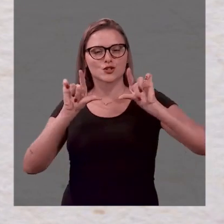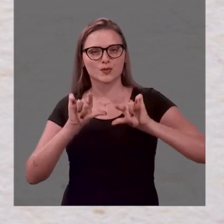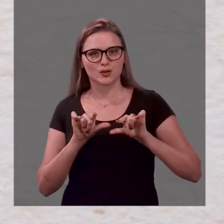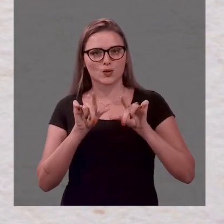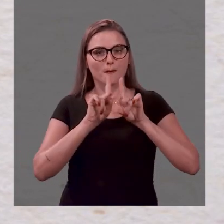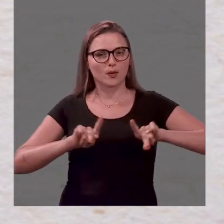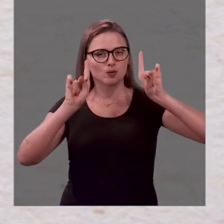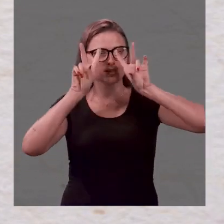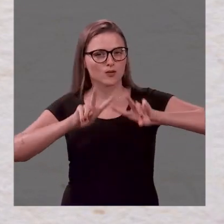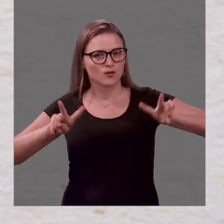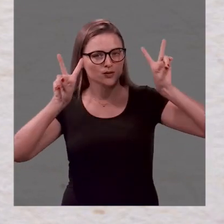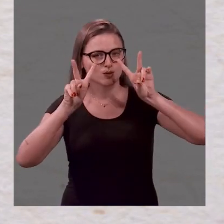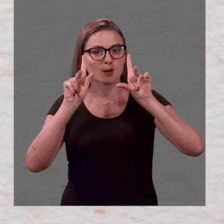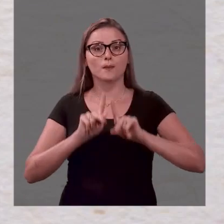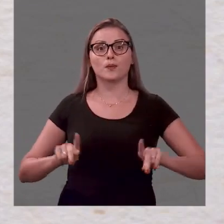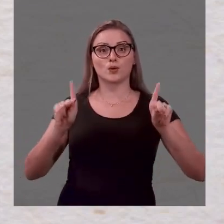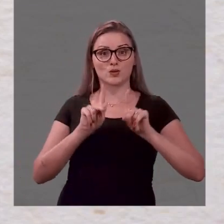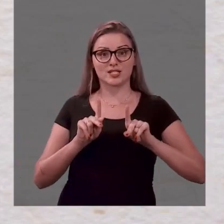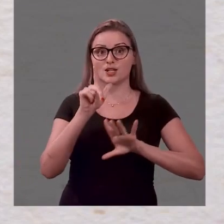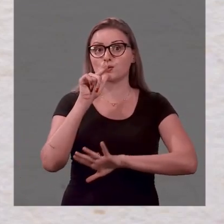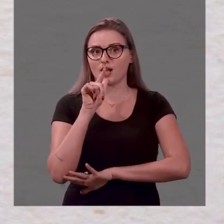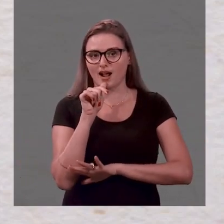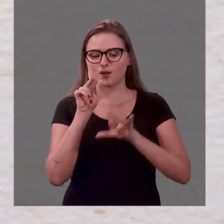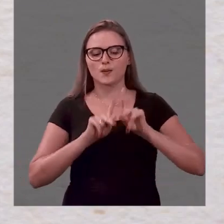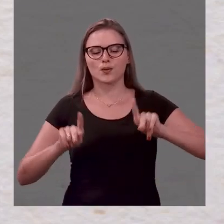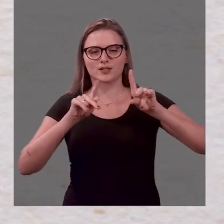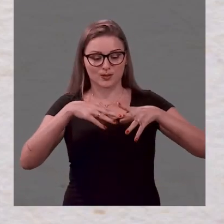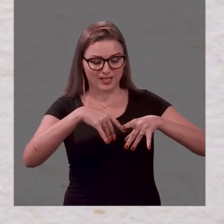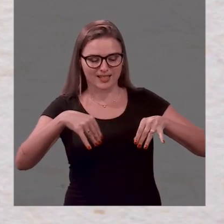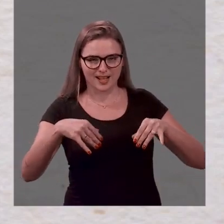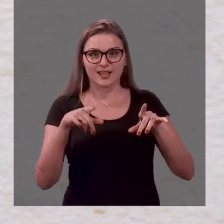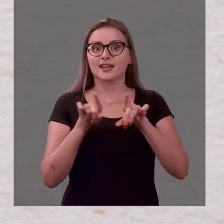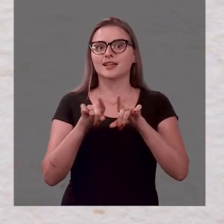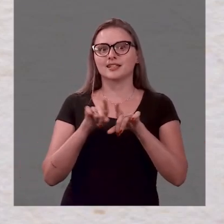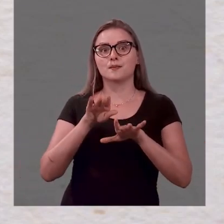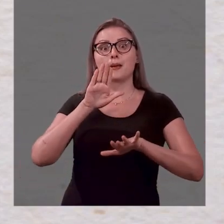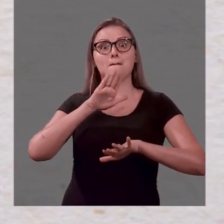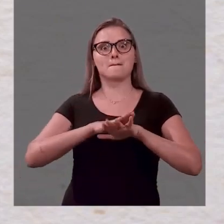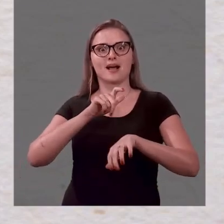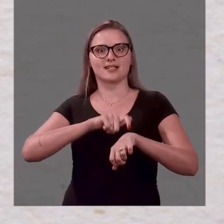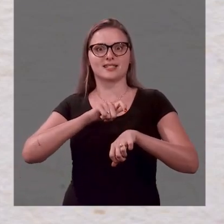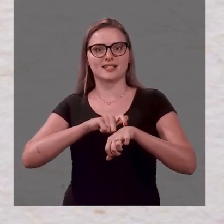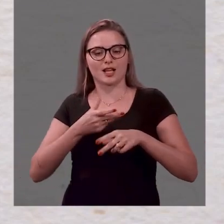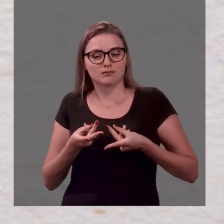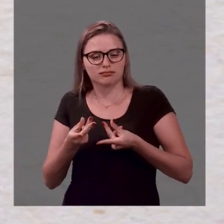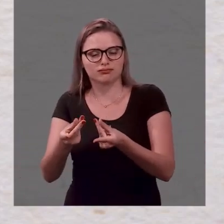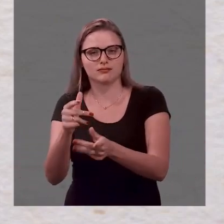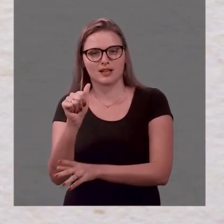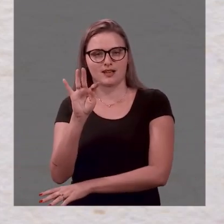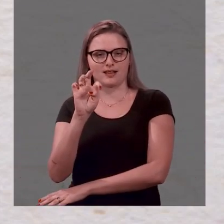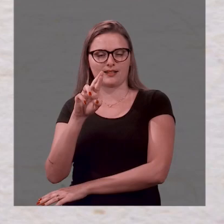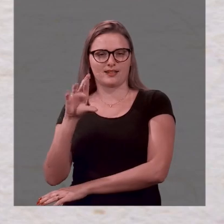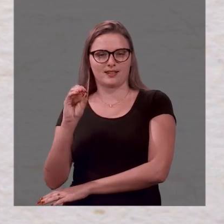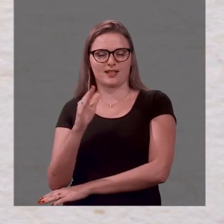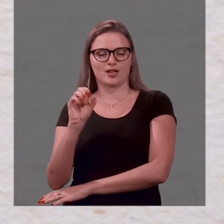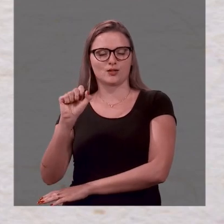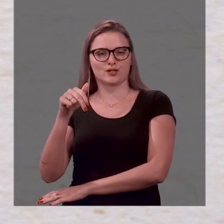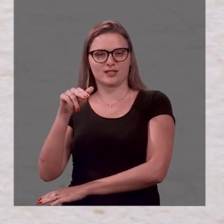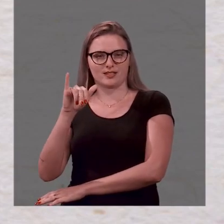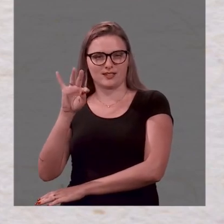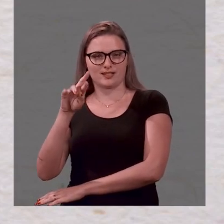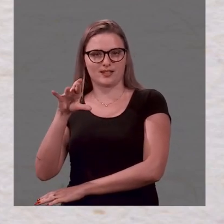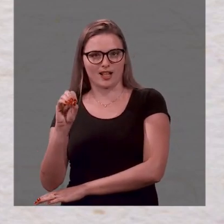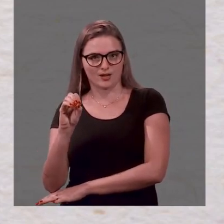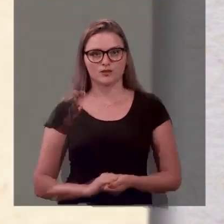de matérias-primas virgens, redução da poluição visual, da água e do solo, além do aumento da vida útil de aterros